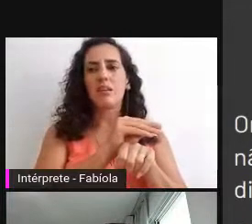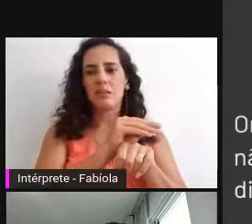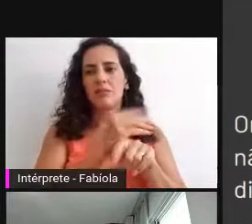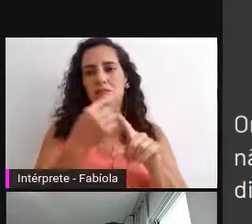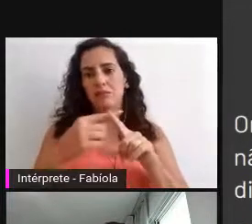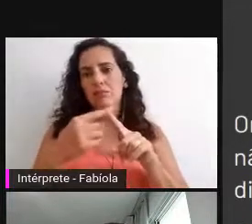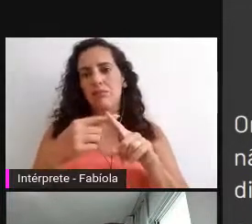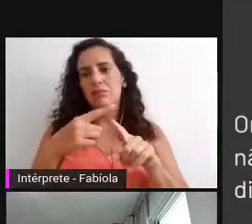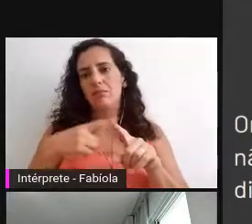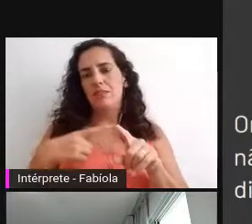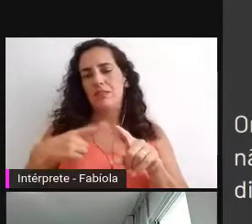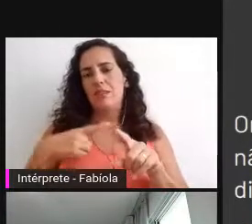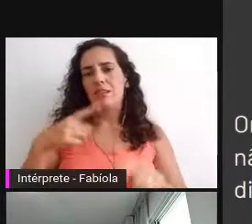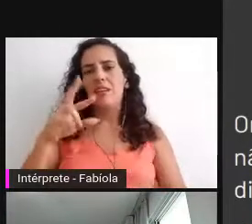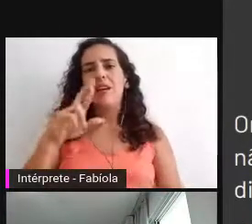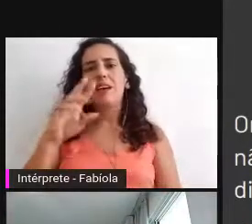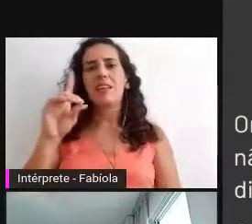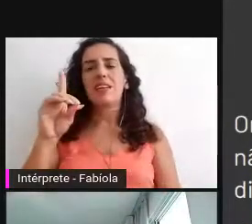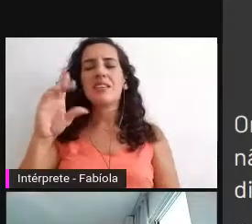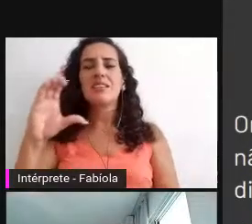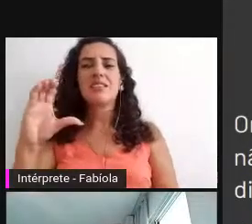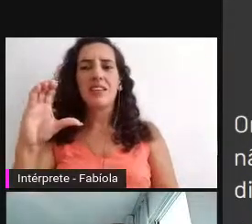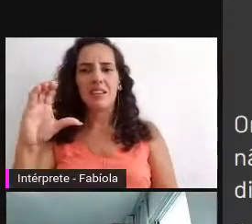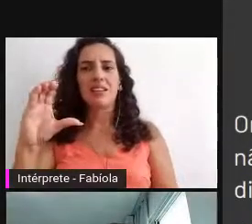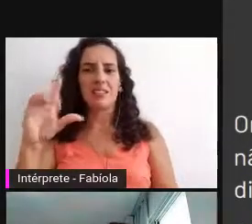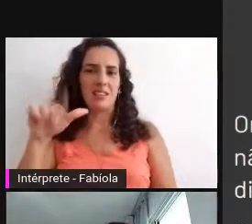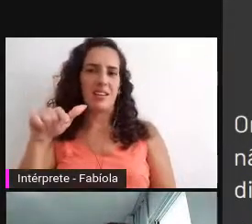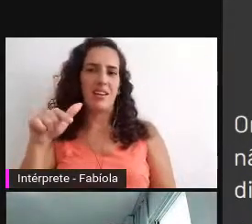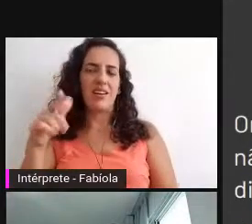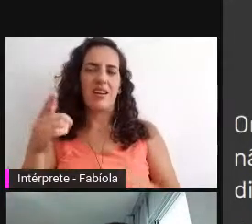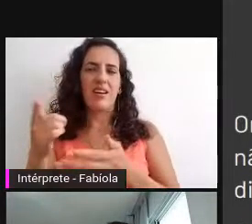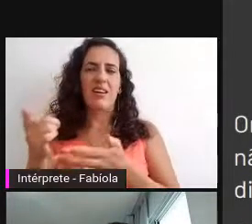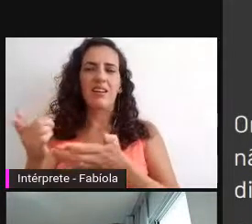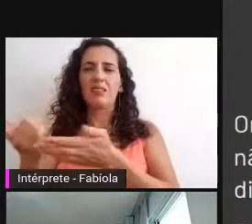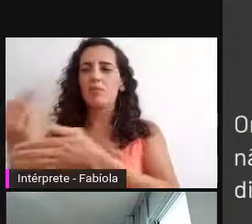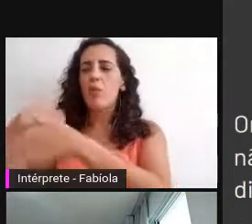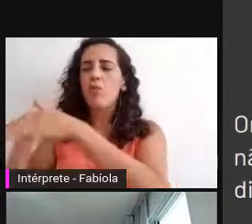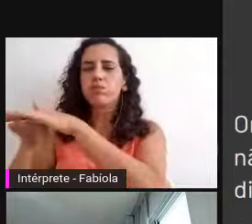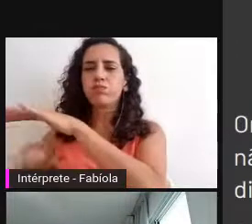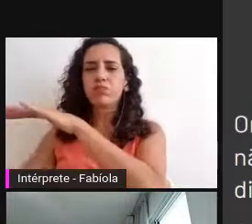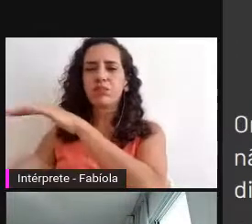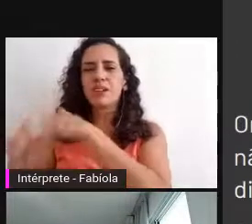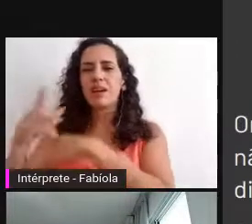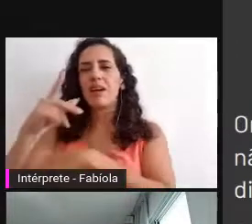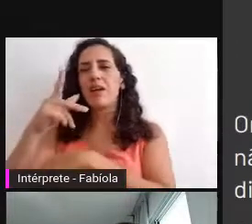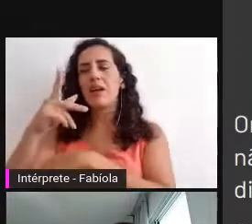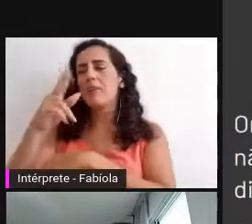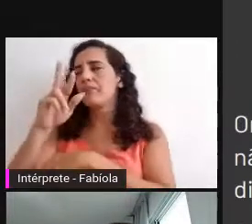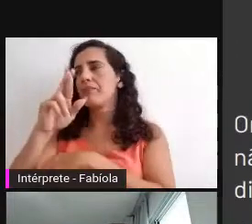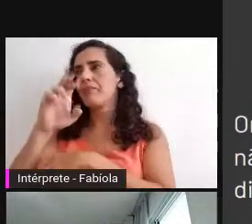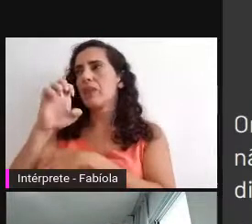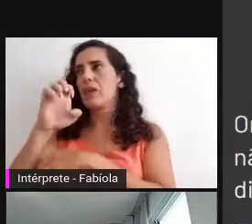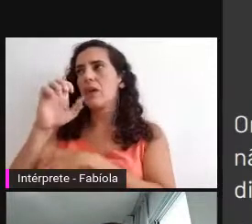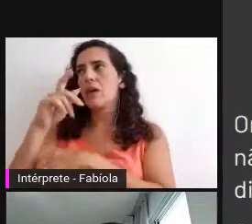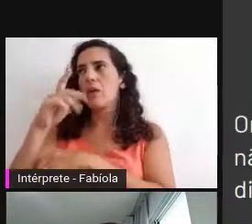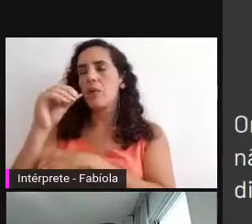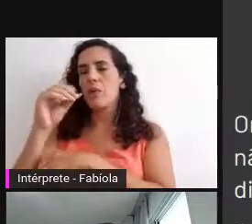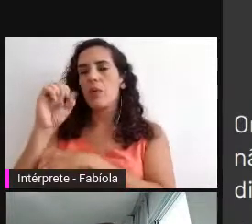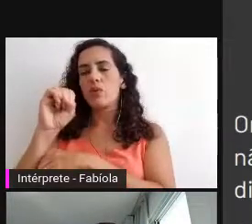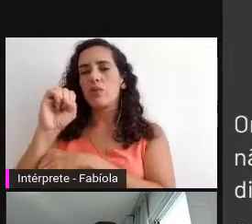RDC, vejam bem, é um referencial hoje íntimo e interno da arquivologia, da